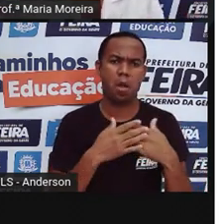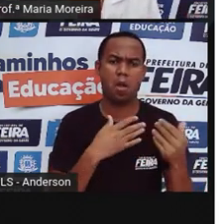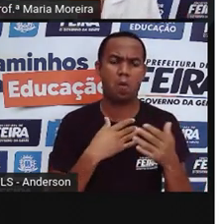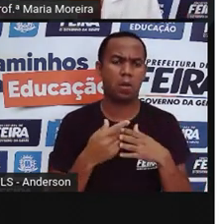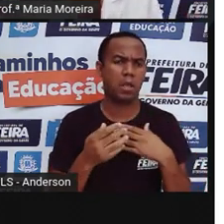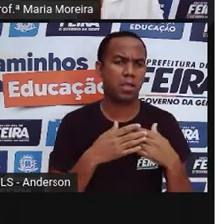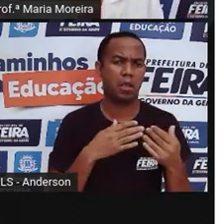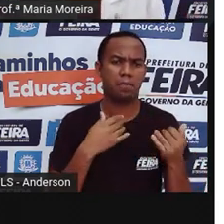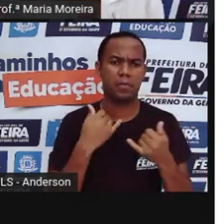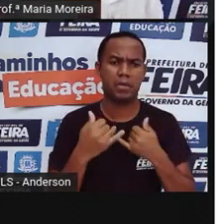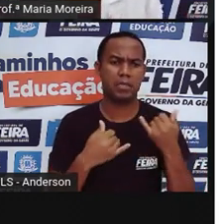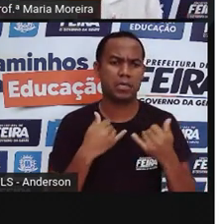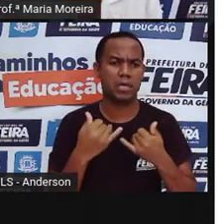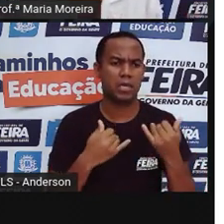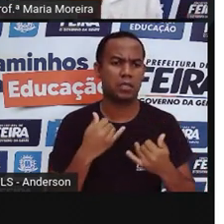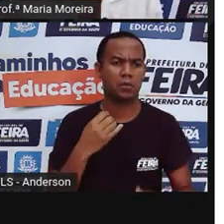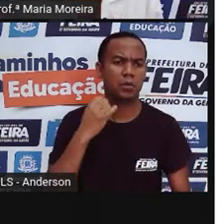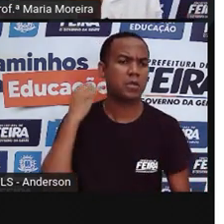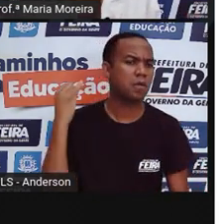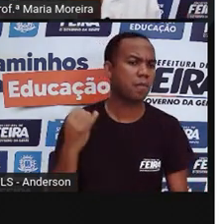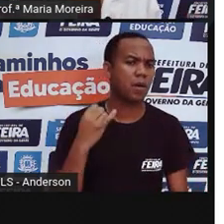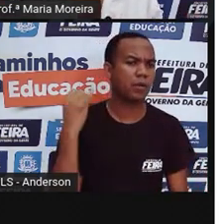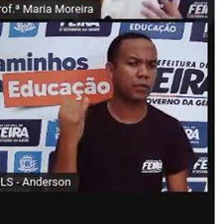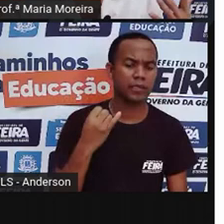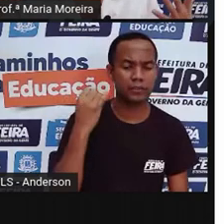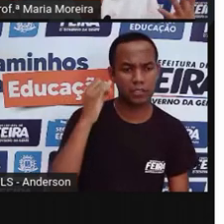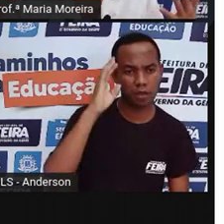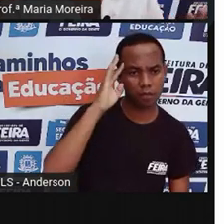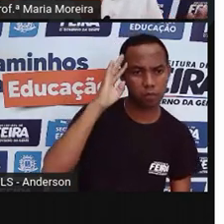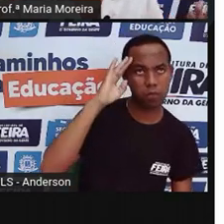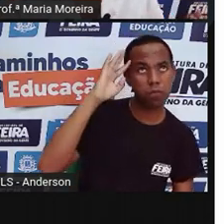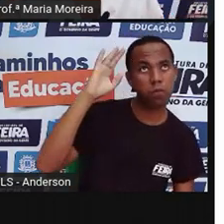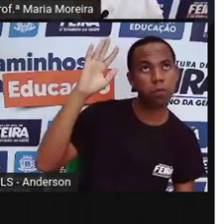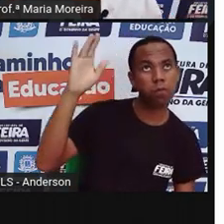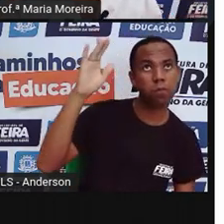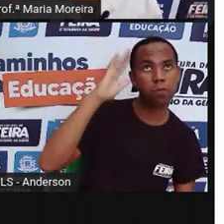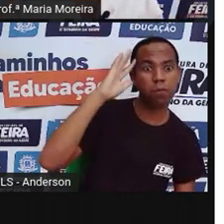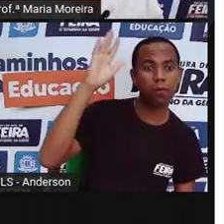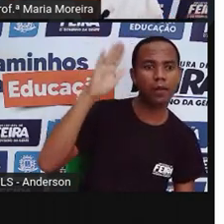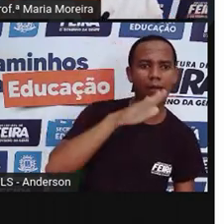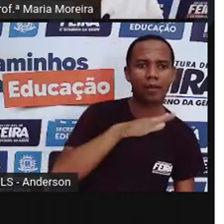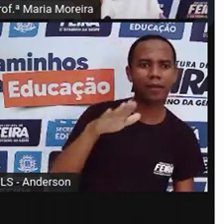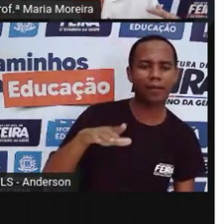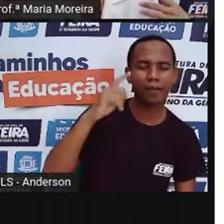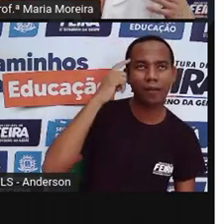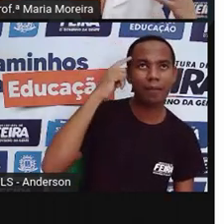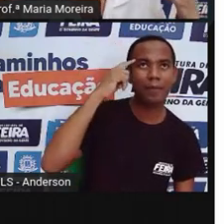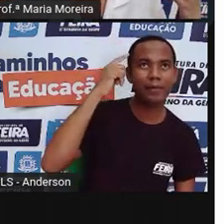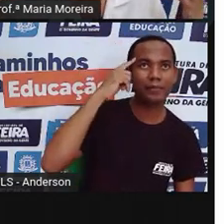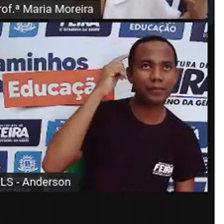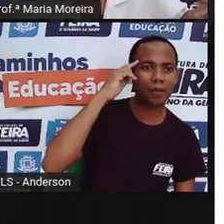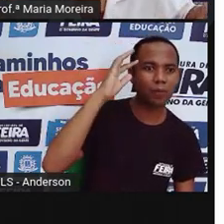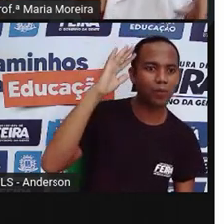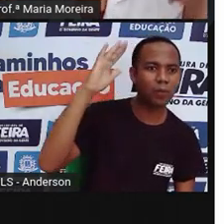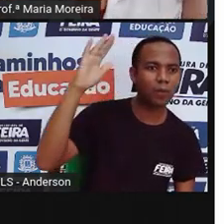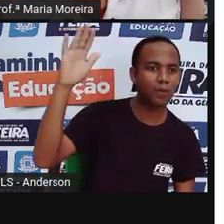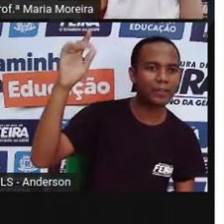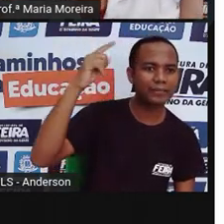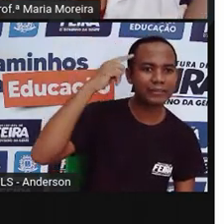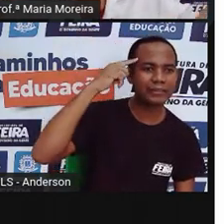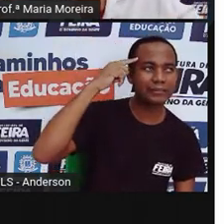pelúcia, não. Não vai importar o quê? A imaginação e a fantasia. Vocês precisam utilizar o quê?